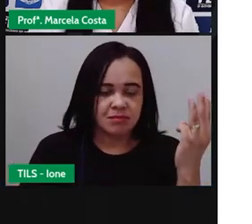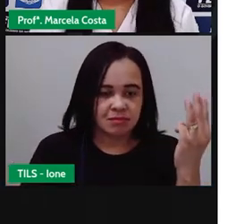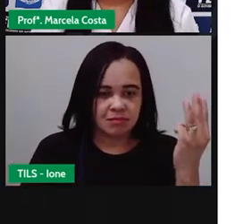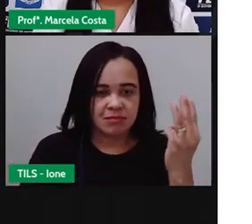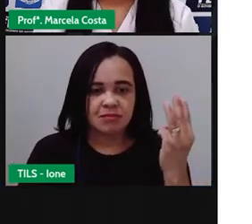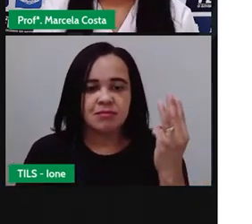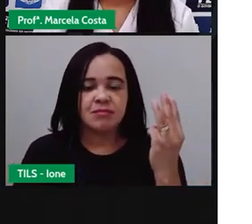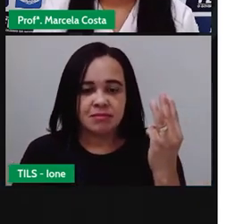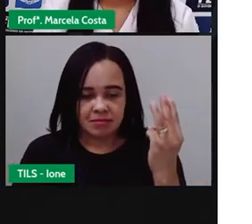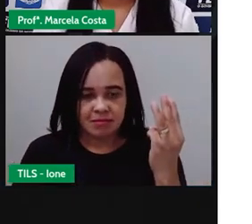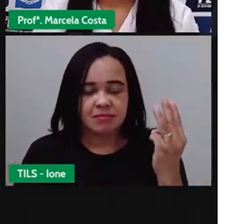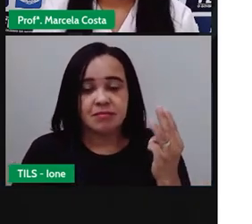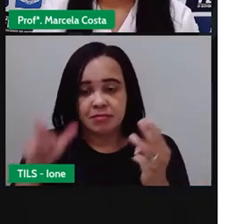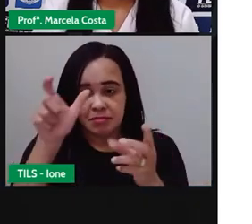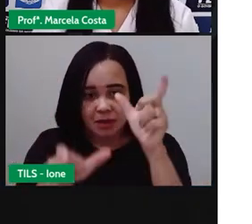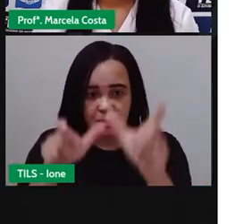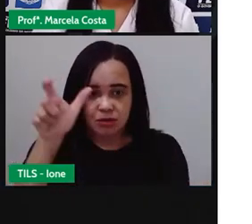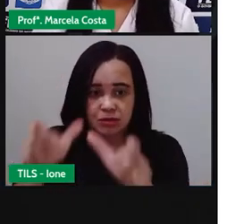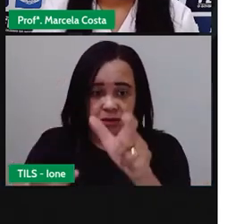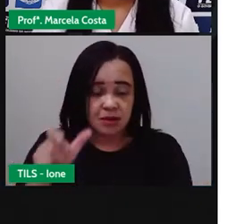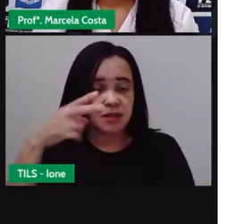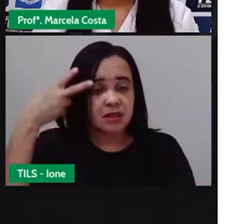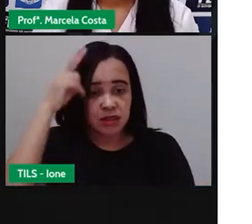esses foram os personagens.